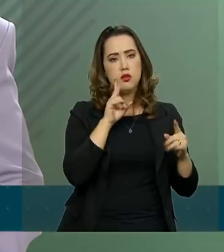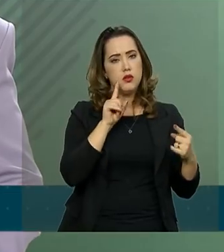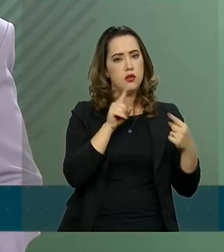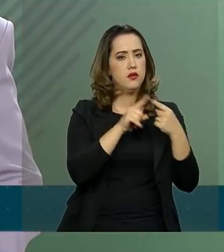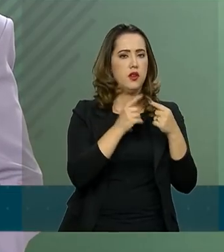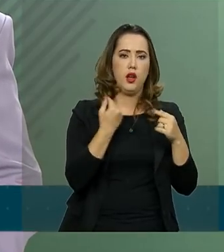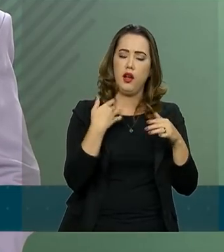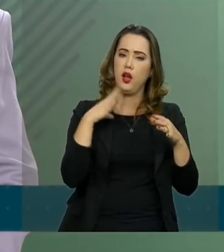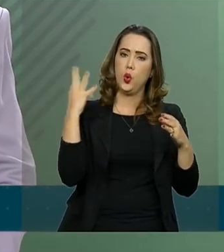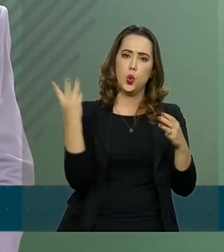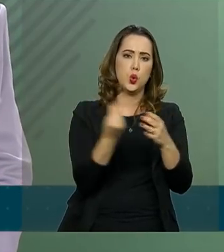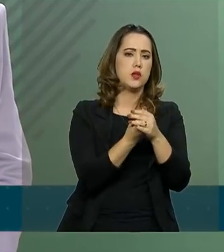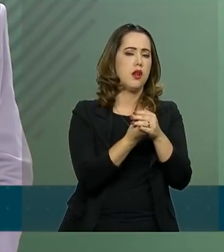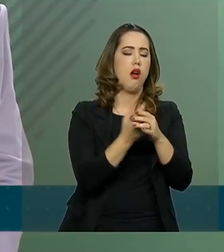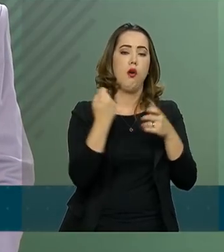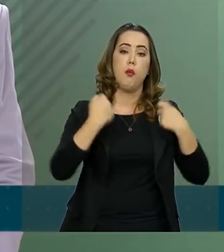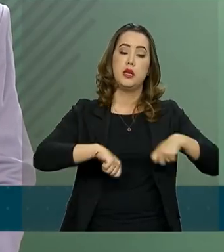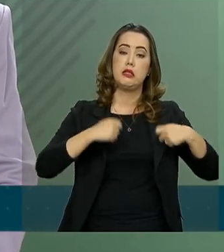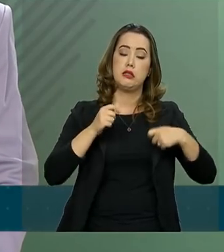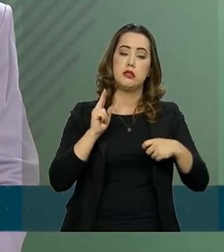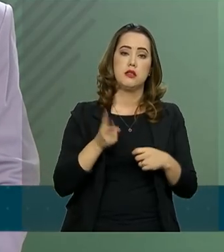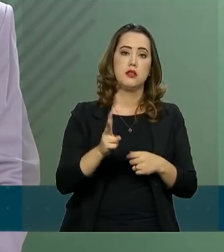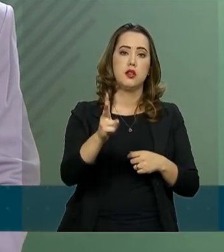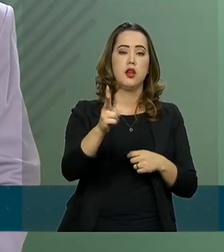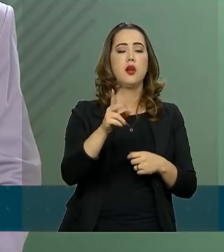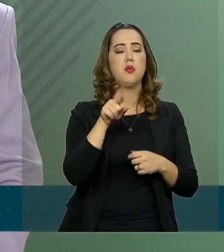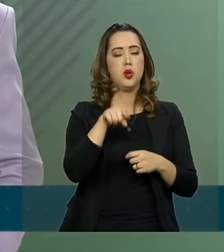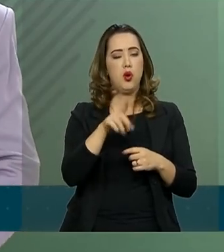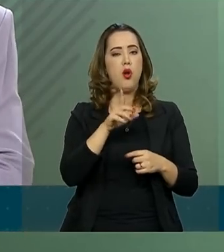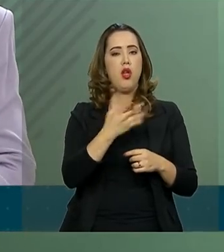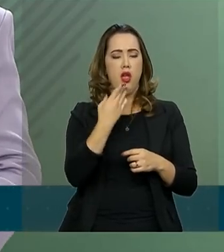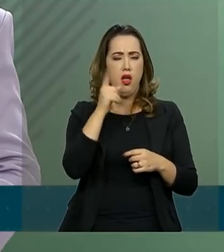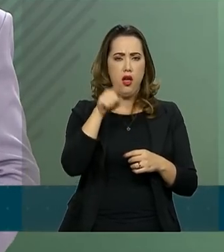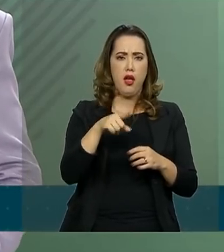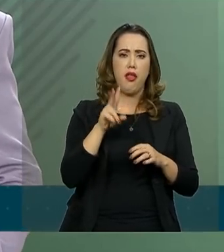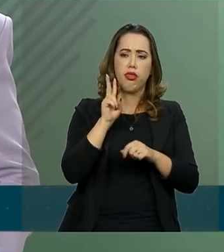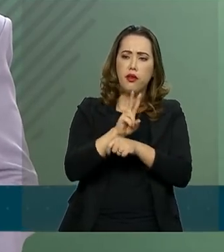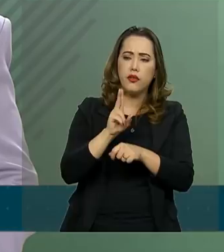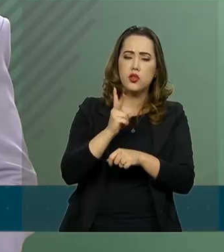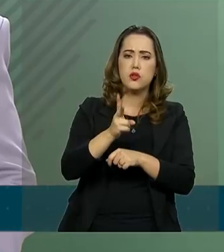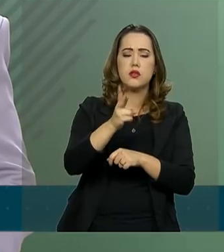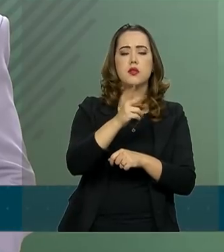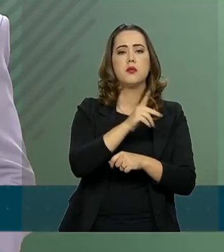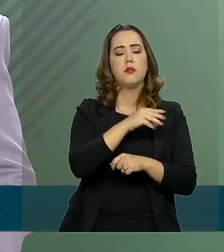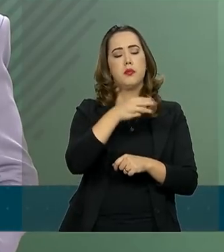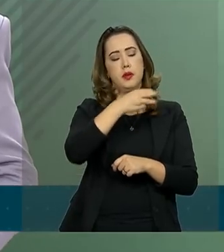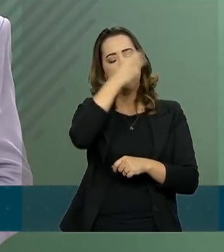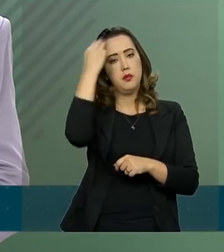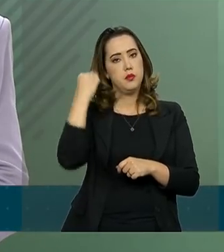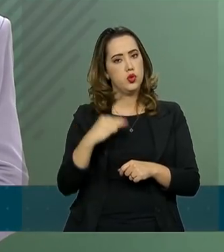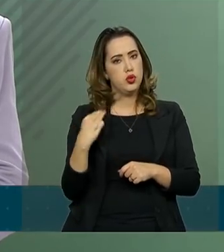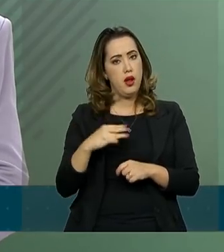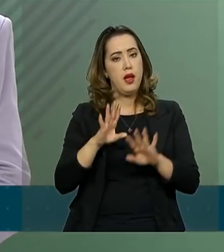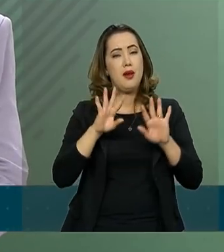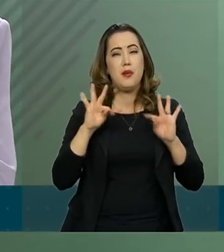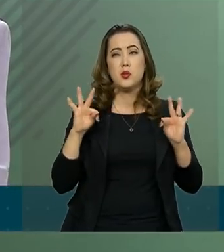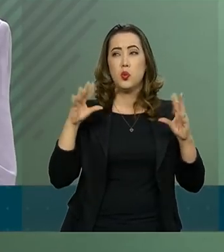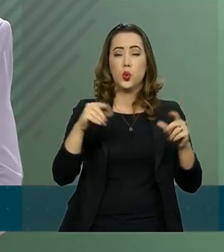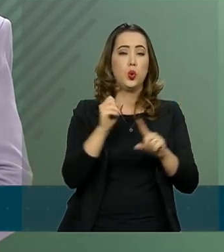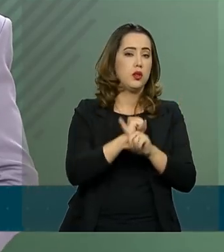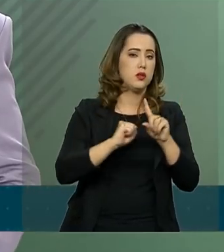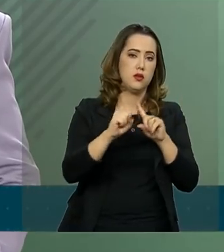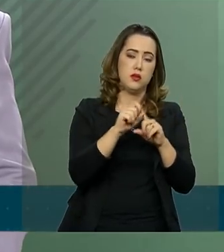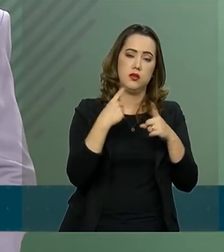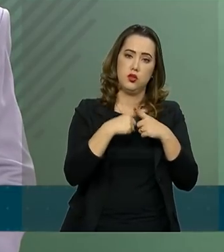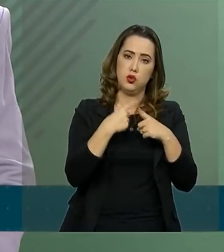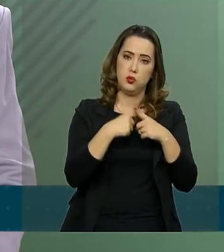vista de inclusão, muito defendida, inclusive, pela dona Michele, mas defendida por toda a sociedade. É uma sociedade da inclusão e é